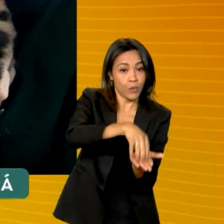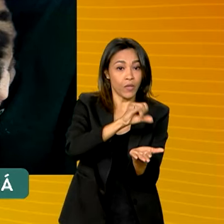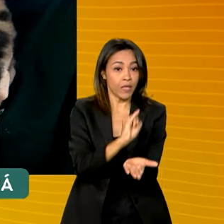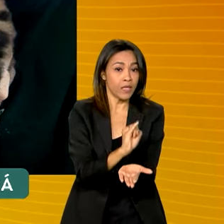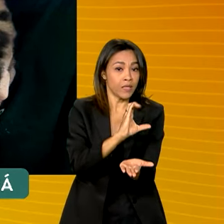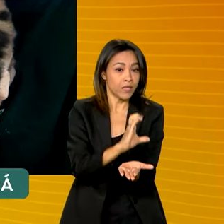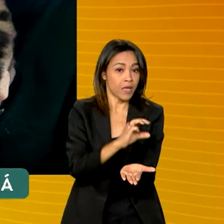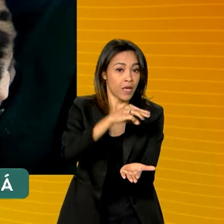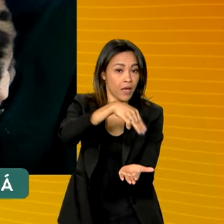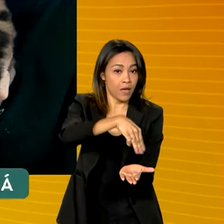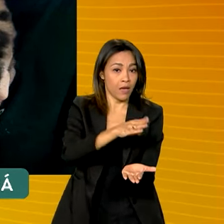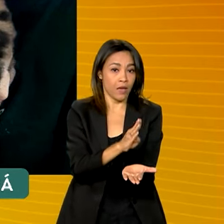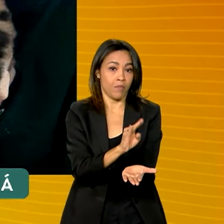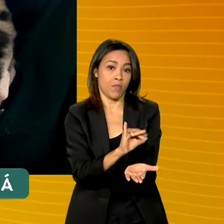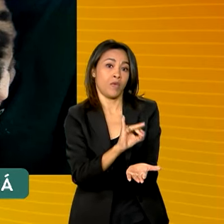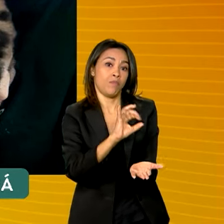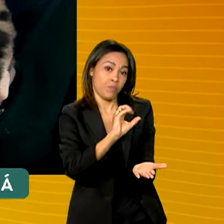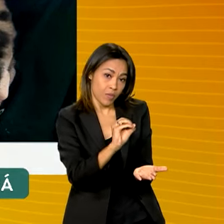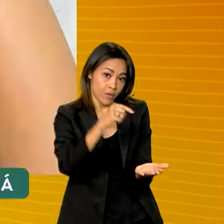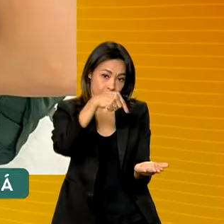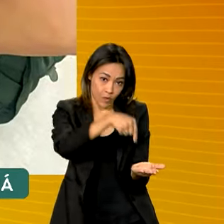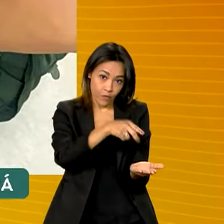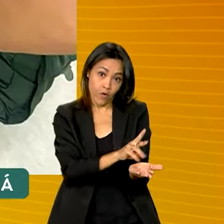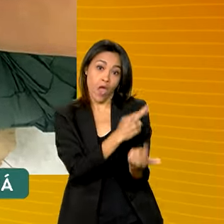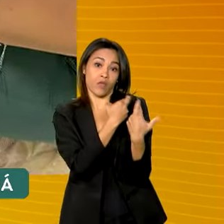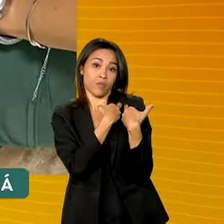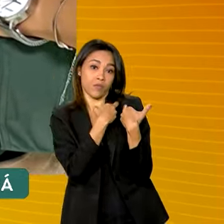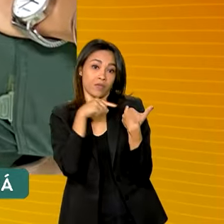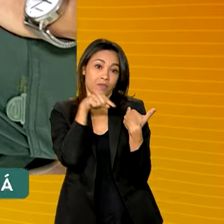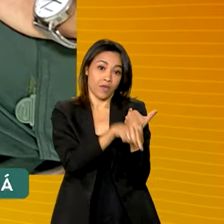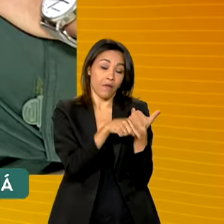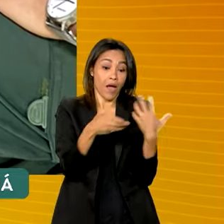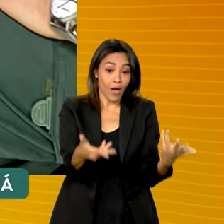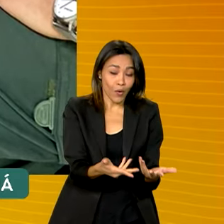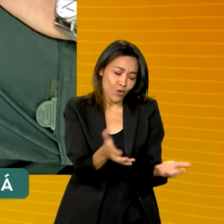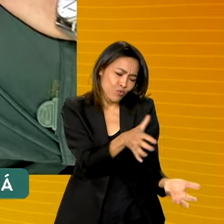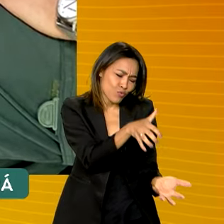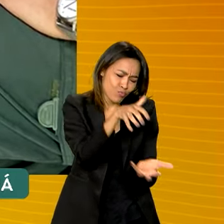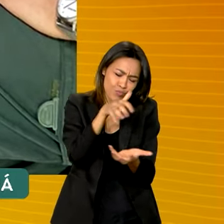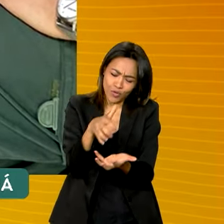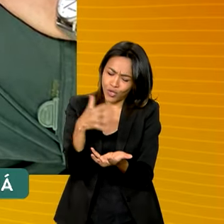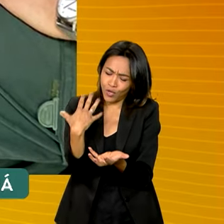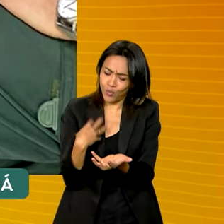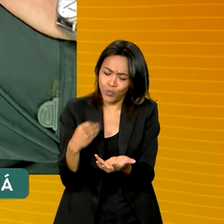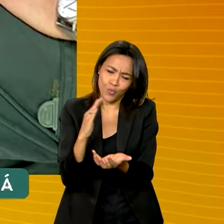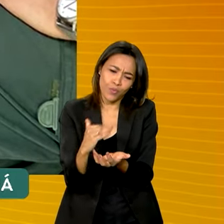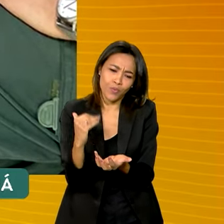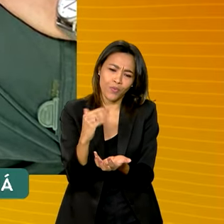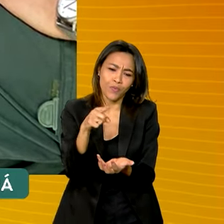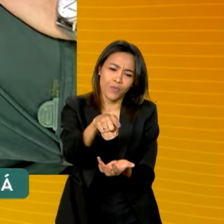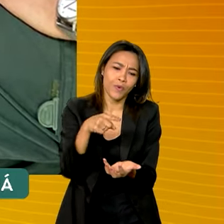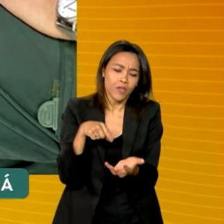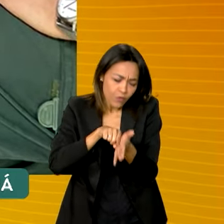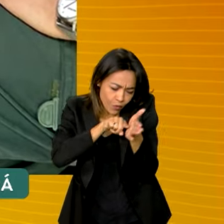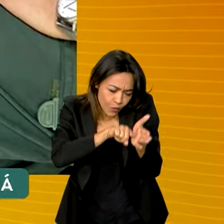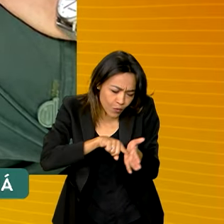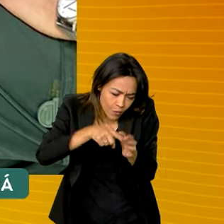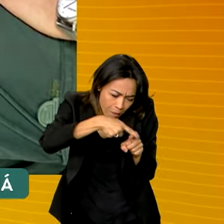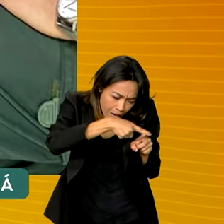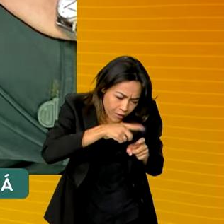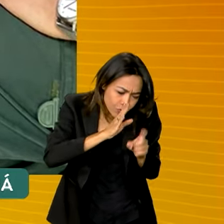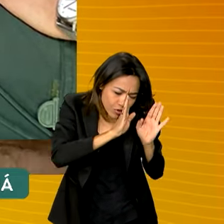Conservação da Biodiversidade, o ICM Bio. Agora, os pequenos filhotes passaram por exames e